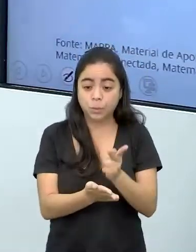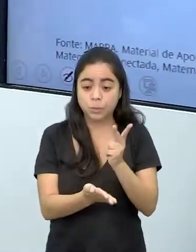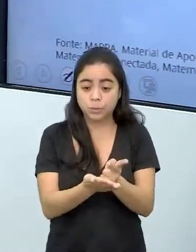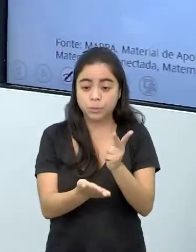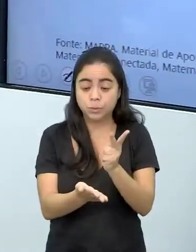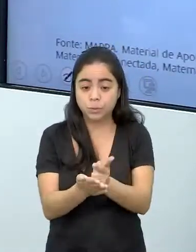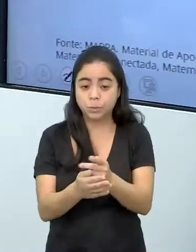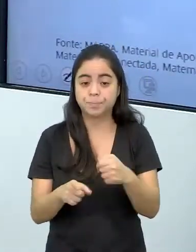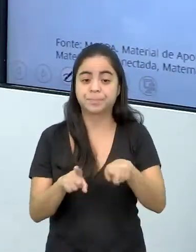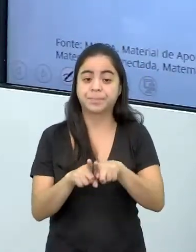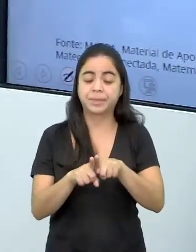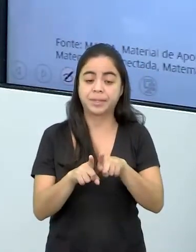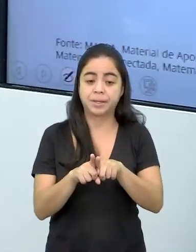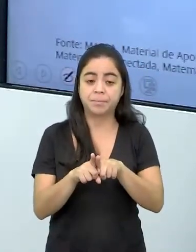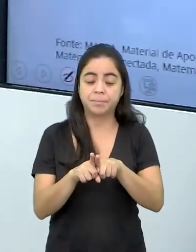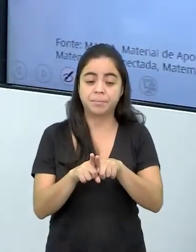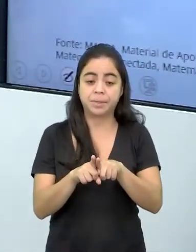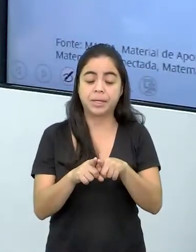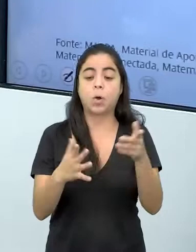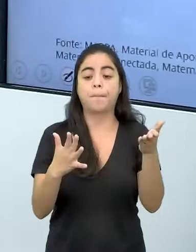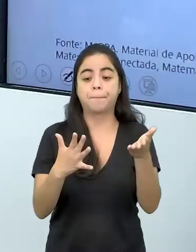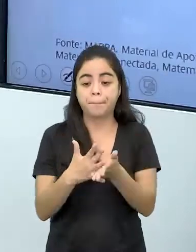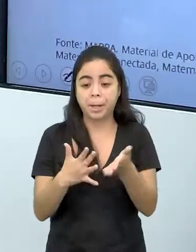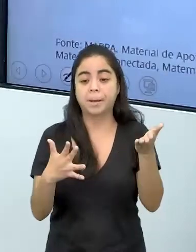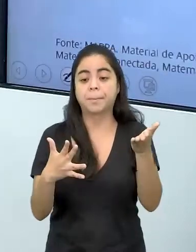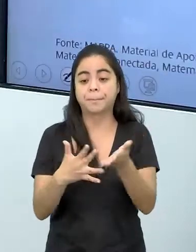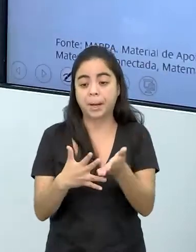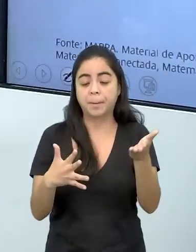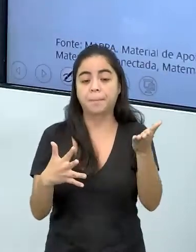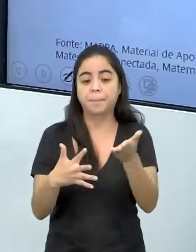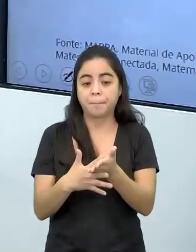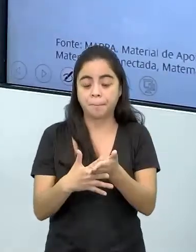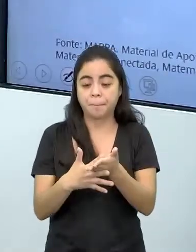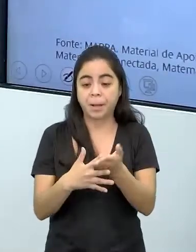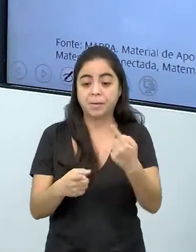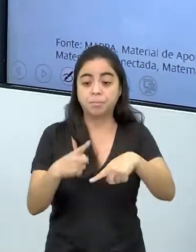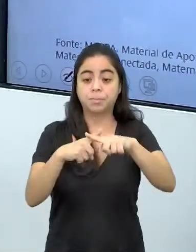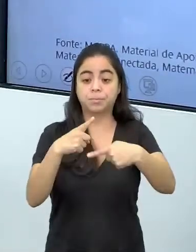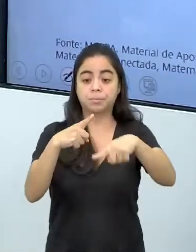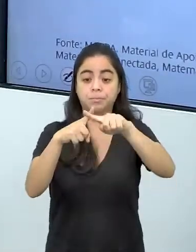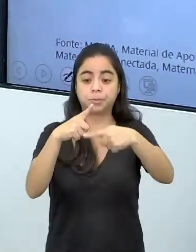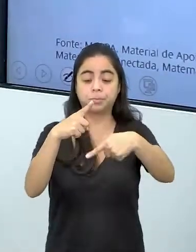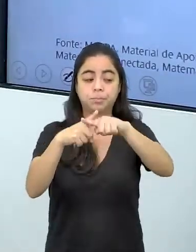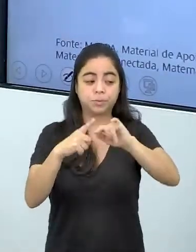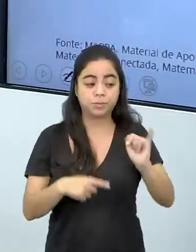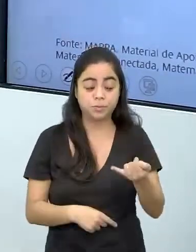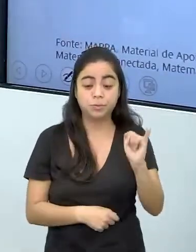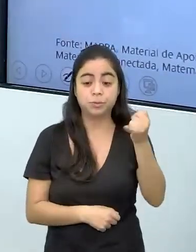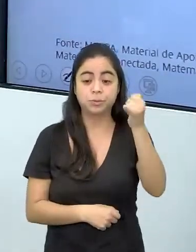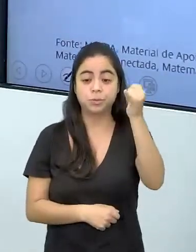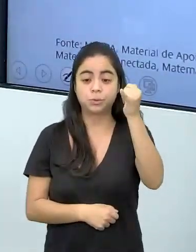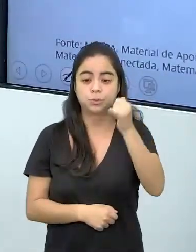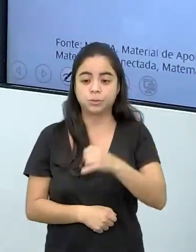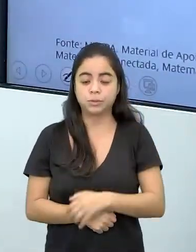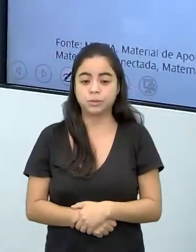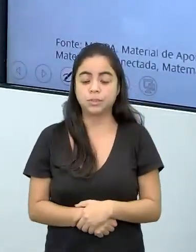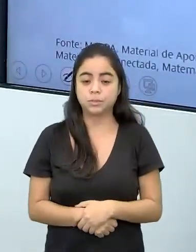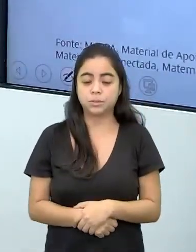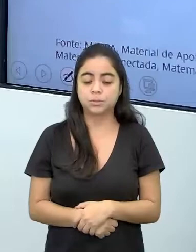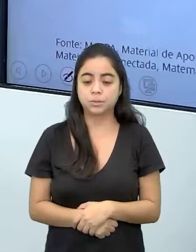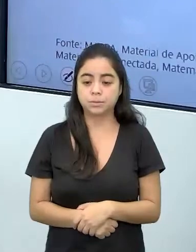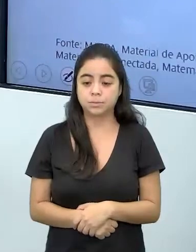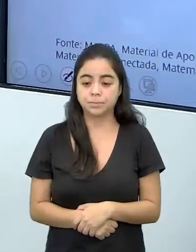e ela também vai contar como uma parcela, como um gasto, na verdade é um gasto previsto, então a gente sempre tem que